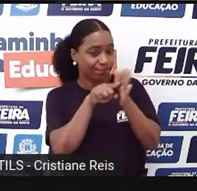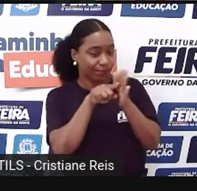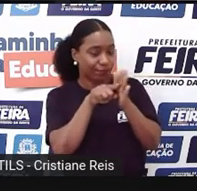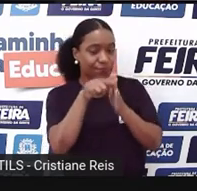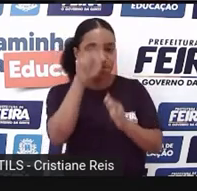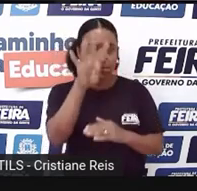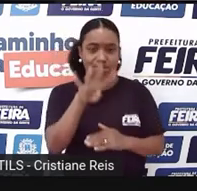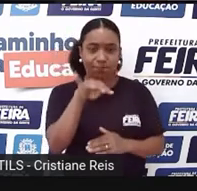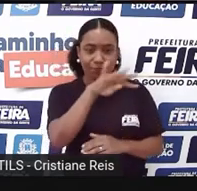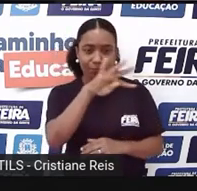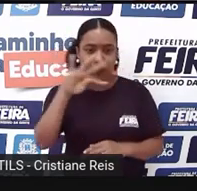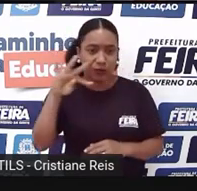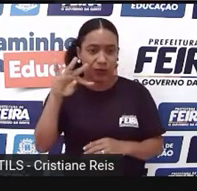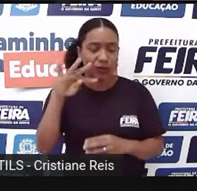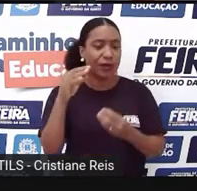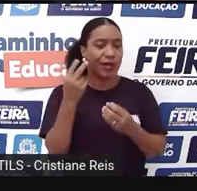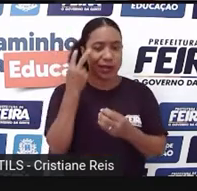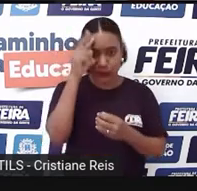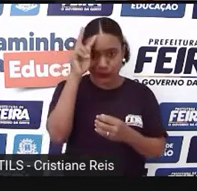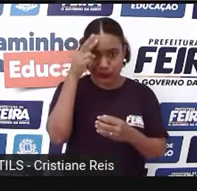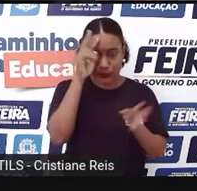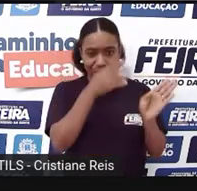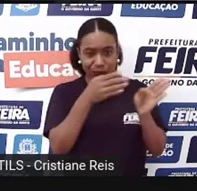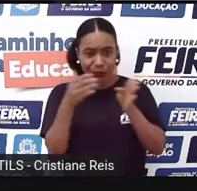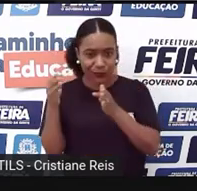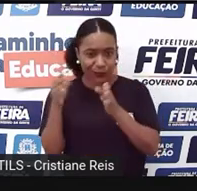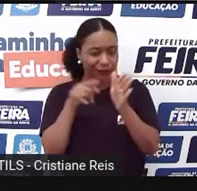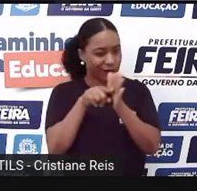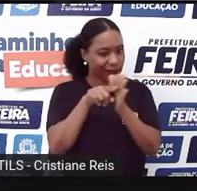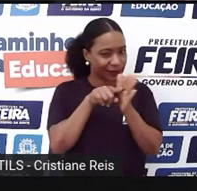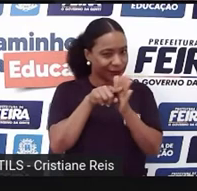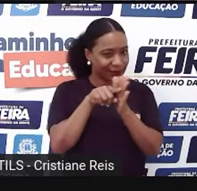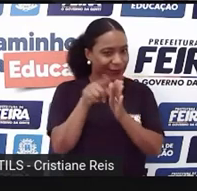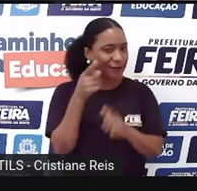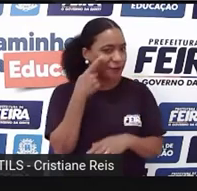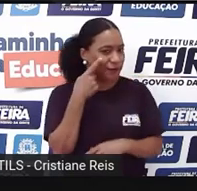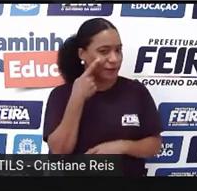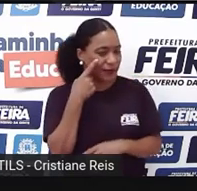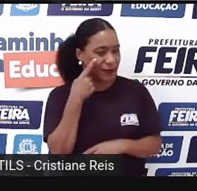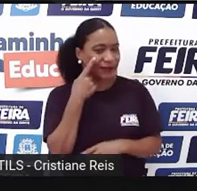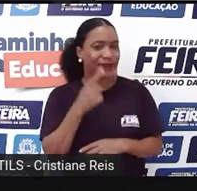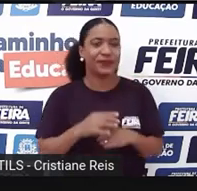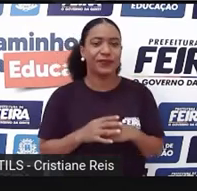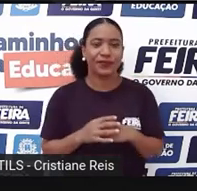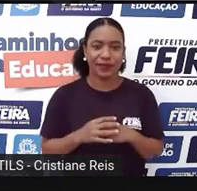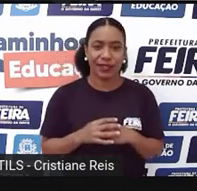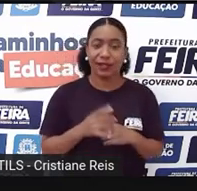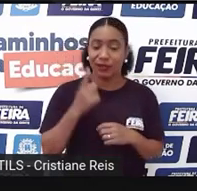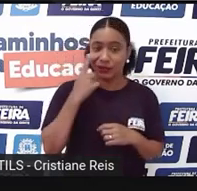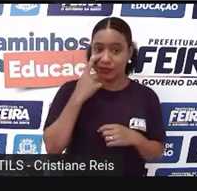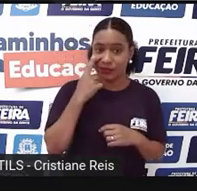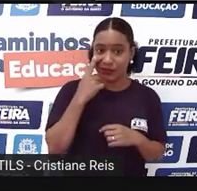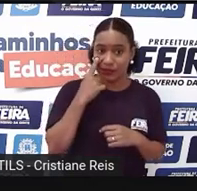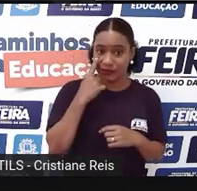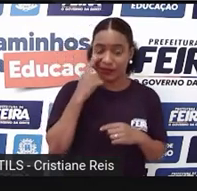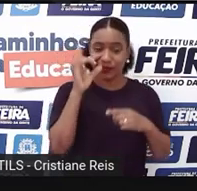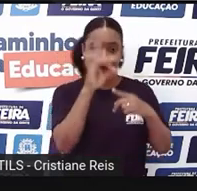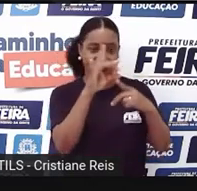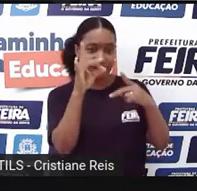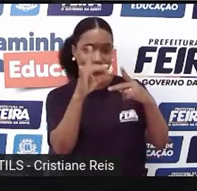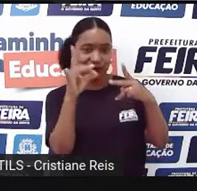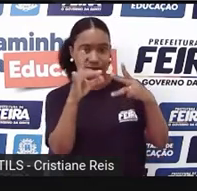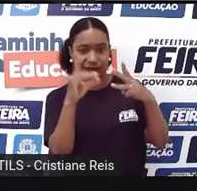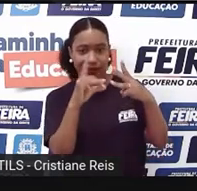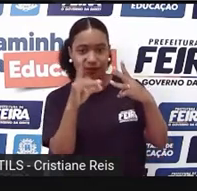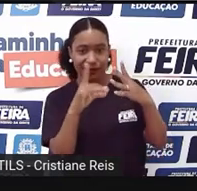história que nós acabamos de assistir no vídeo. Ok? Observando e identificando os